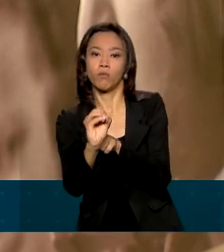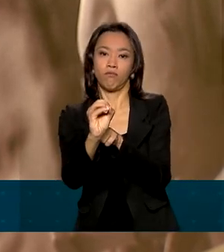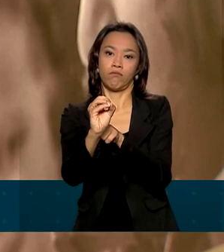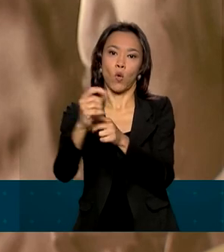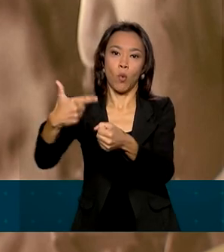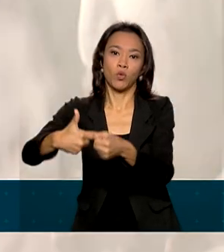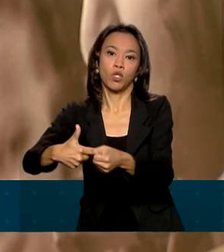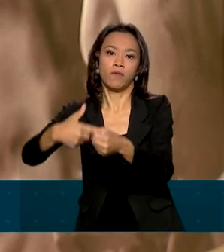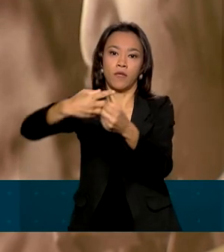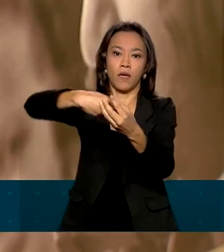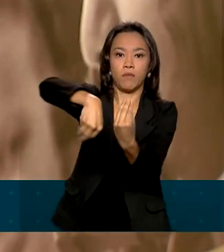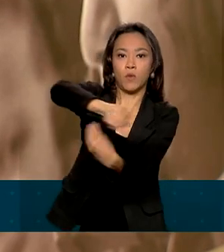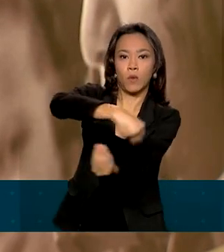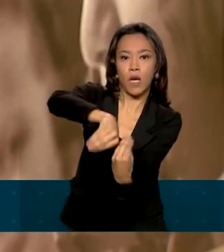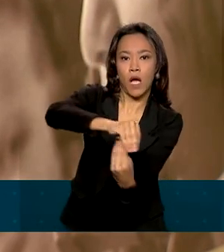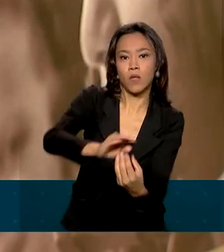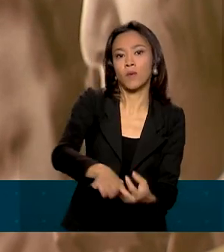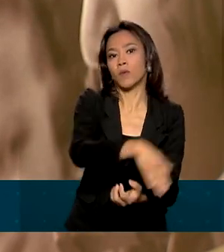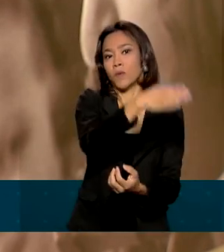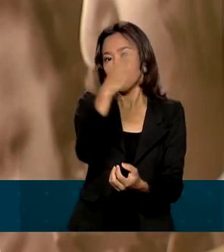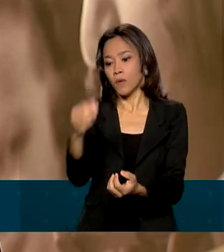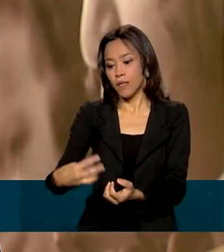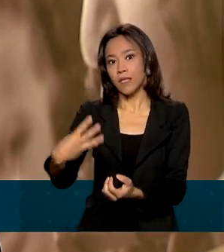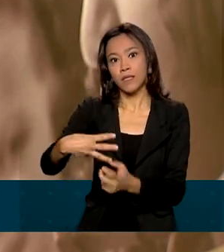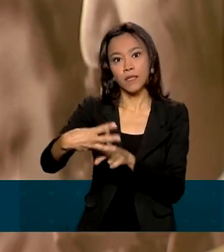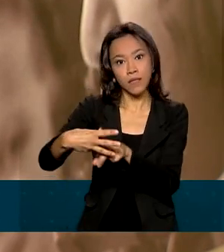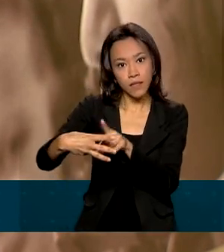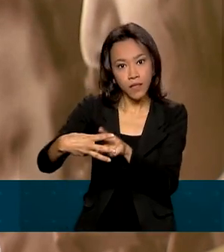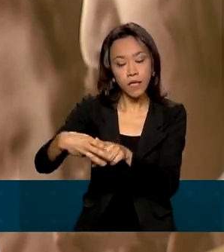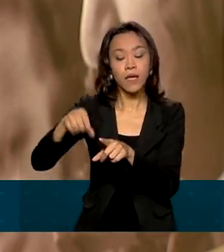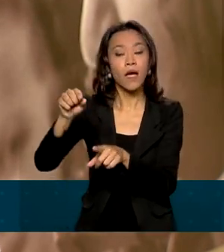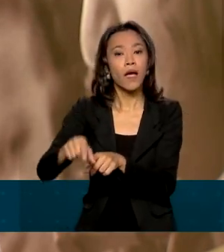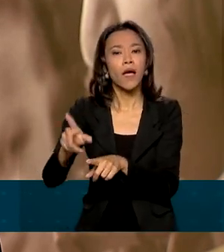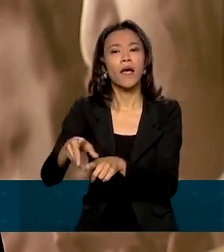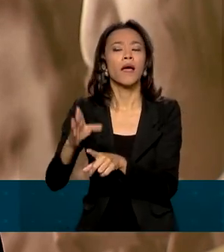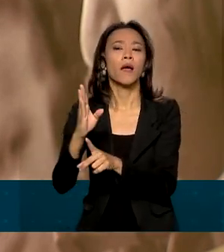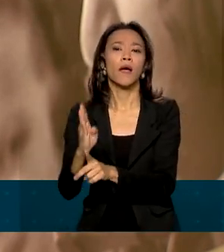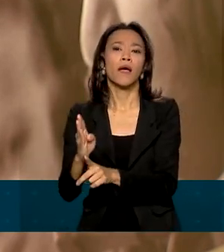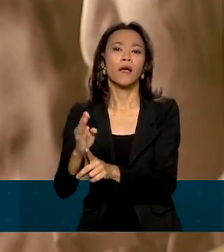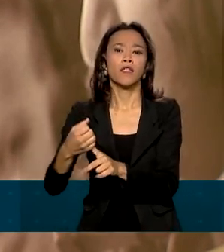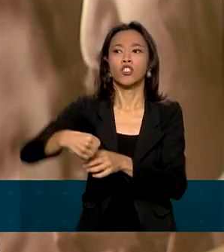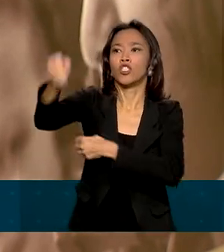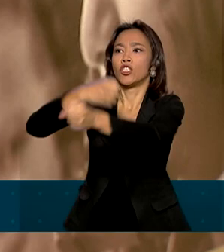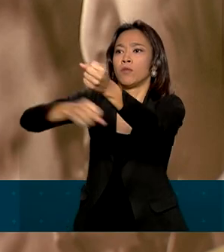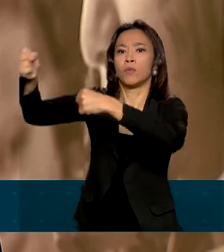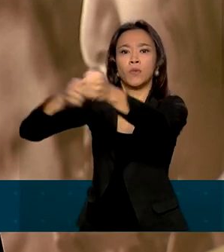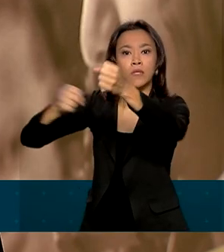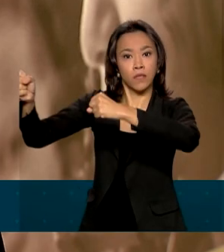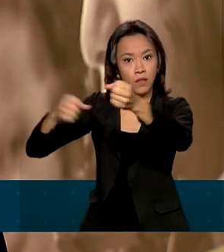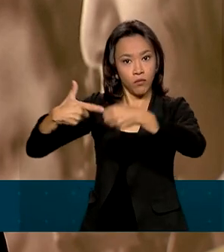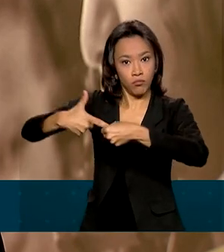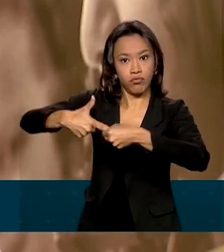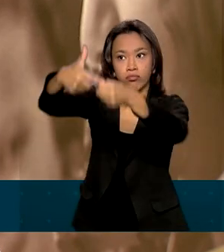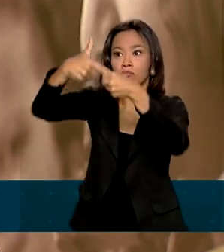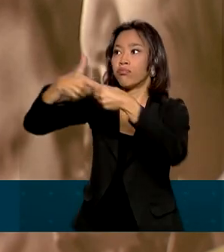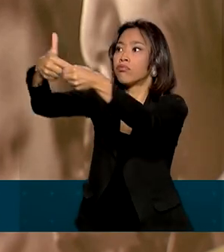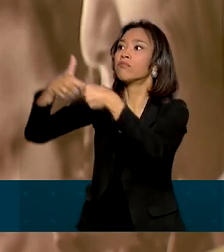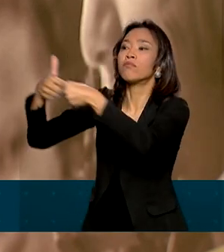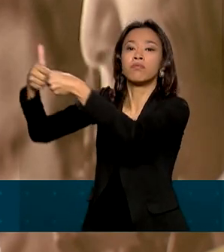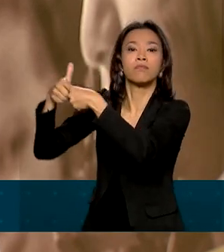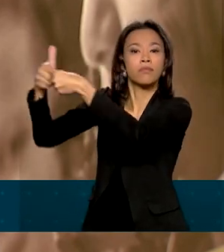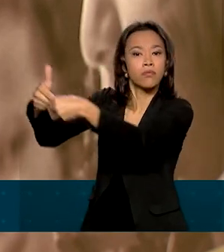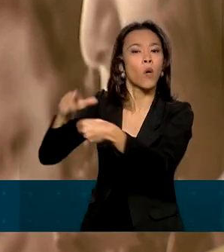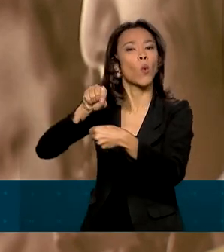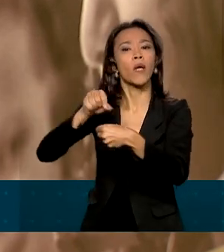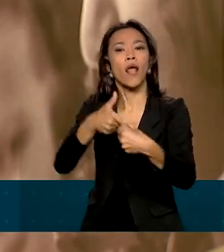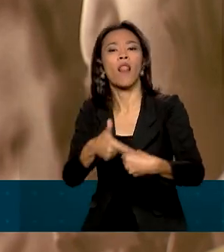esse combustível fóssil. A terceira parcela é a margem bruta de distribuição e revenda, ou seja, o que se gasta